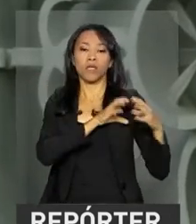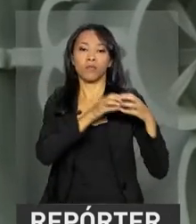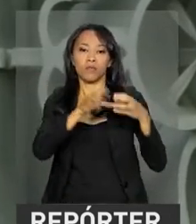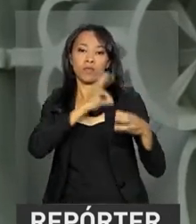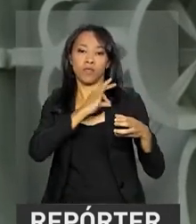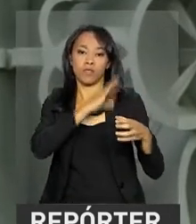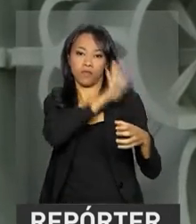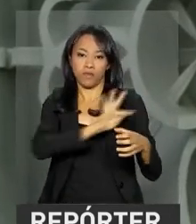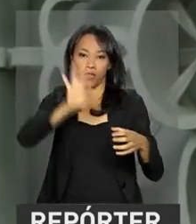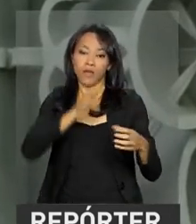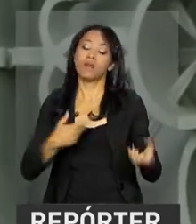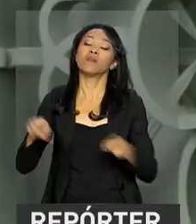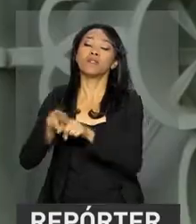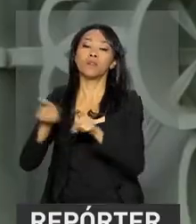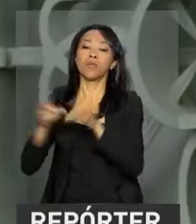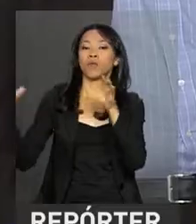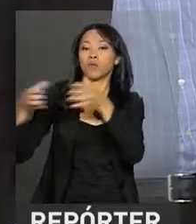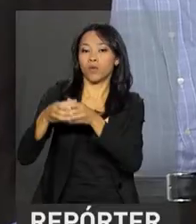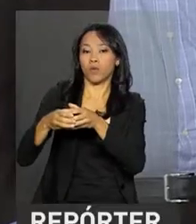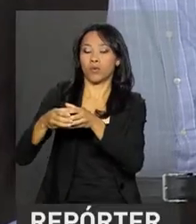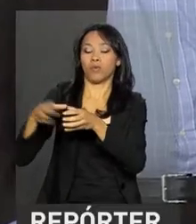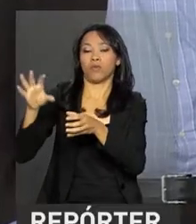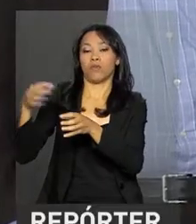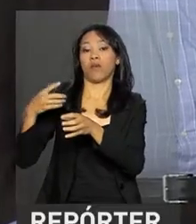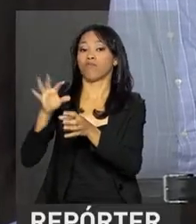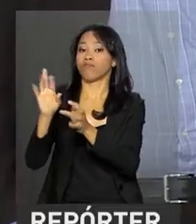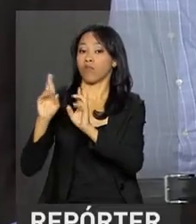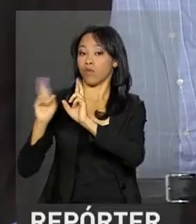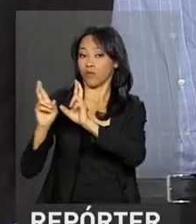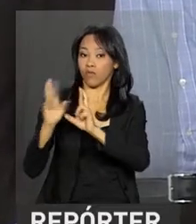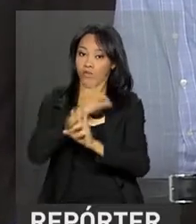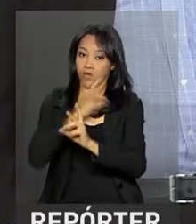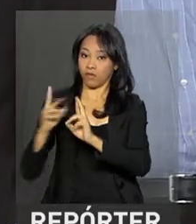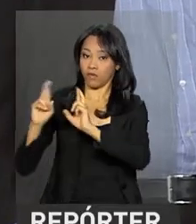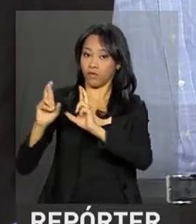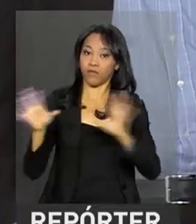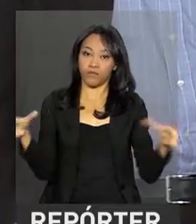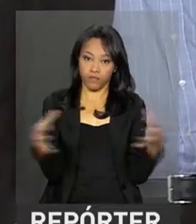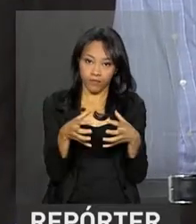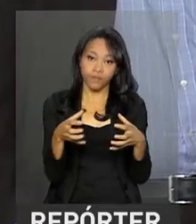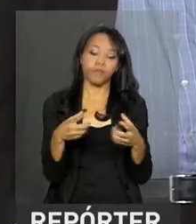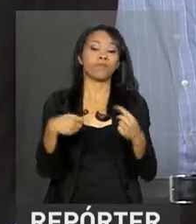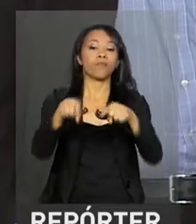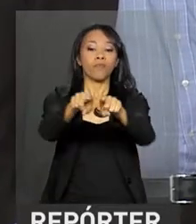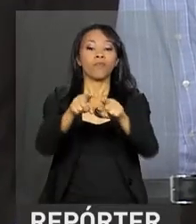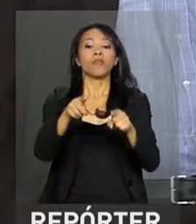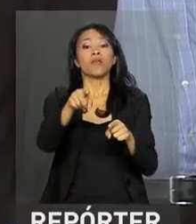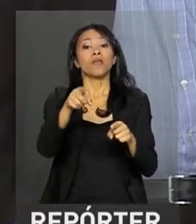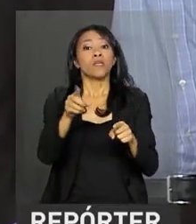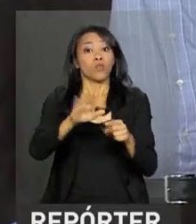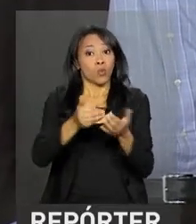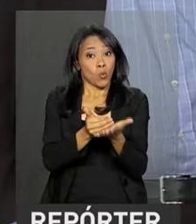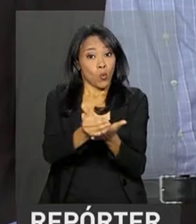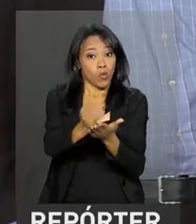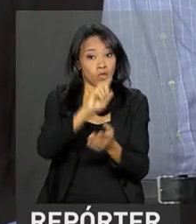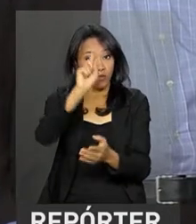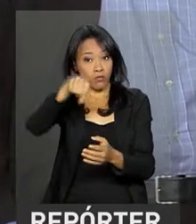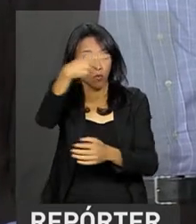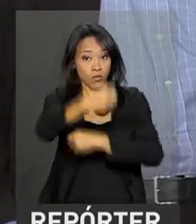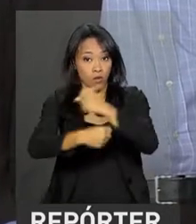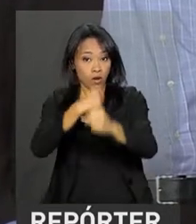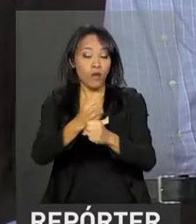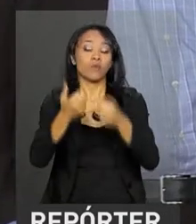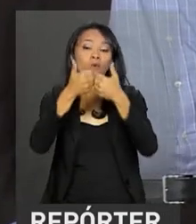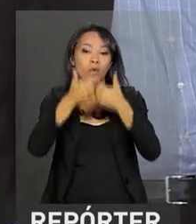e da Polícia Rodoviária Federal. Nada impedirá que no começo do ano nós renovemos este decreto para fazê-lo